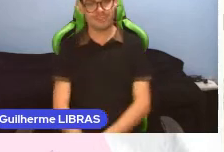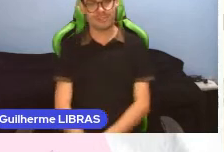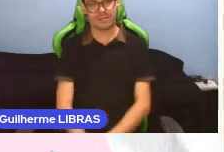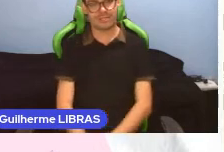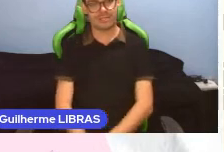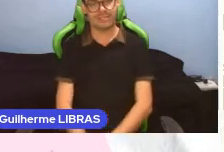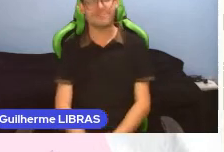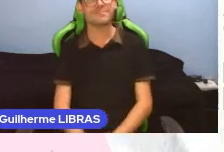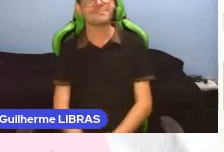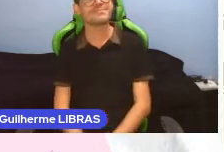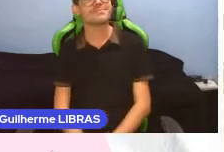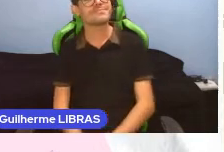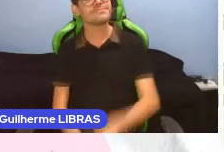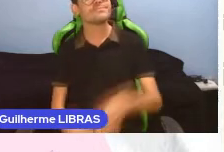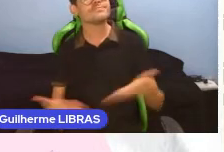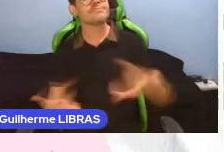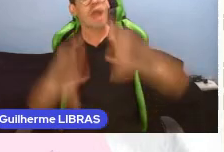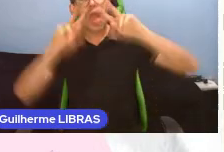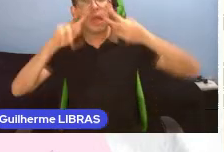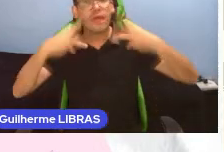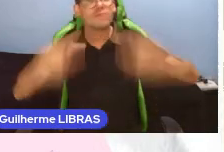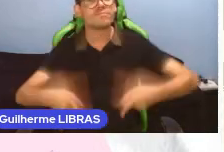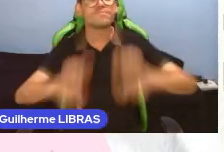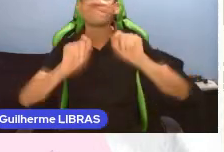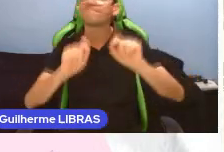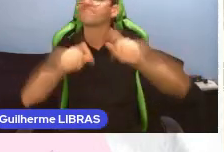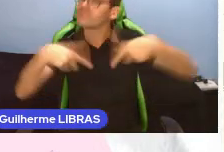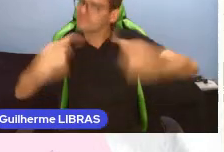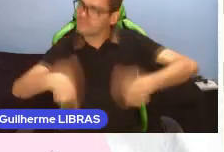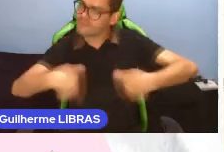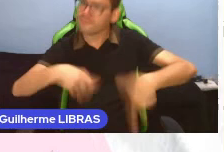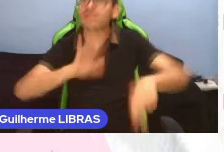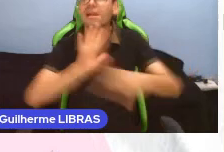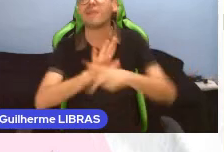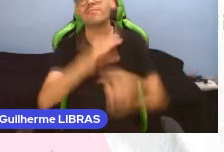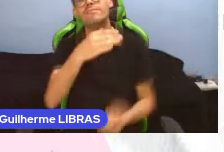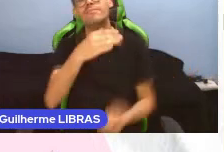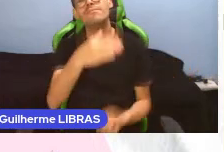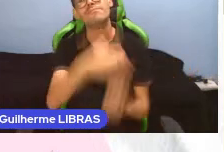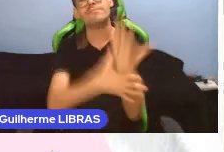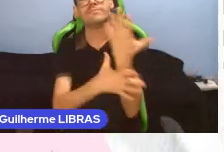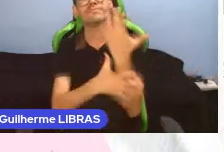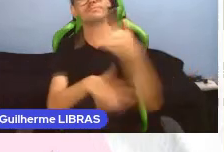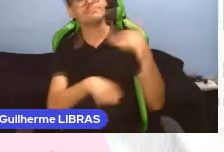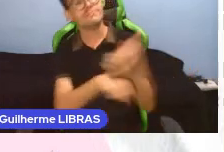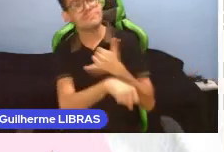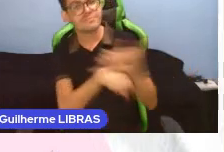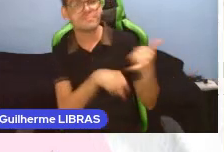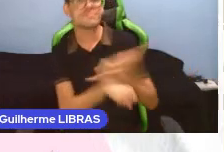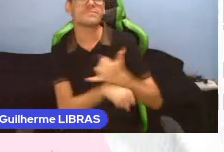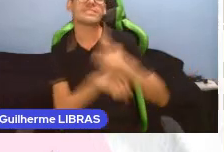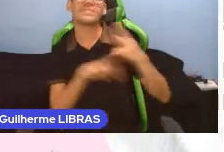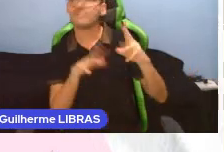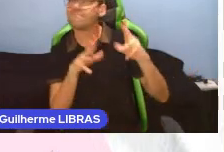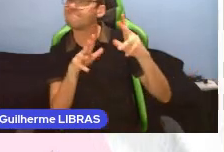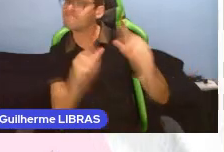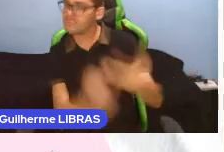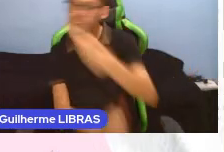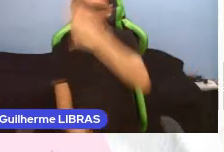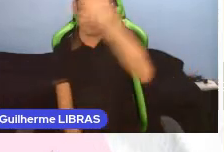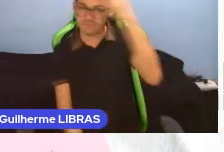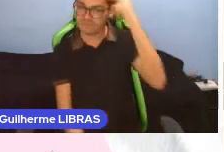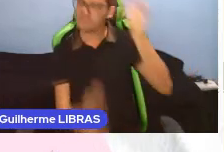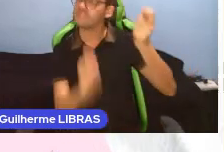Considerações finais. Reconhecer a necessidade de criar oportunidades para que todos possam ser